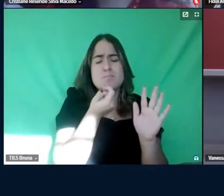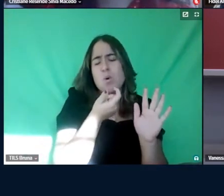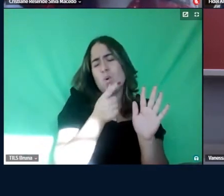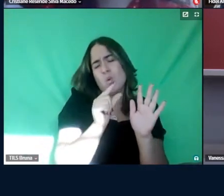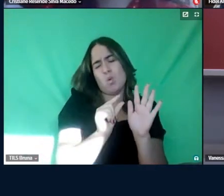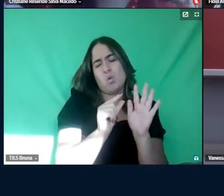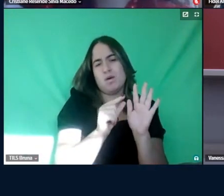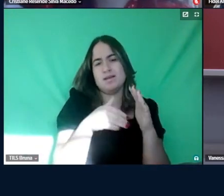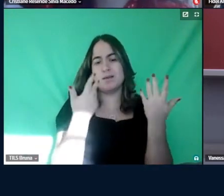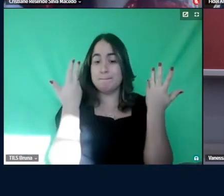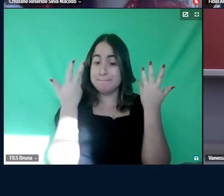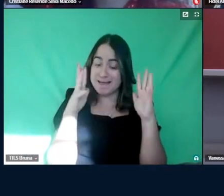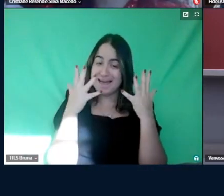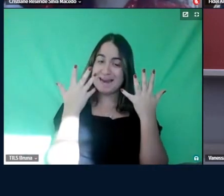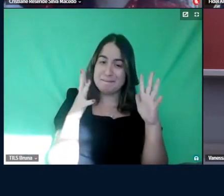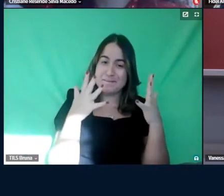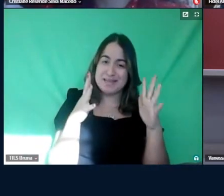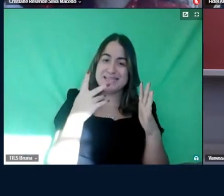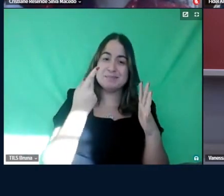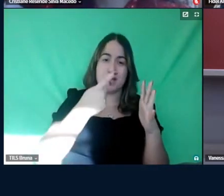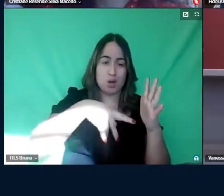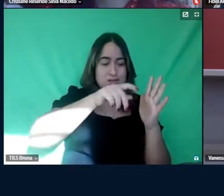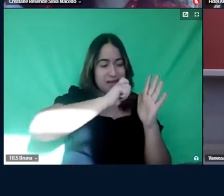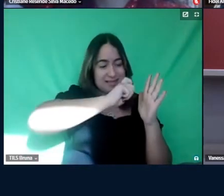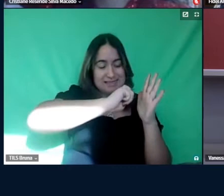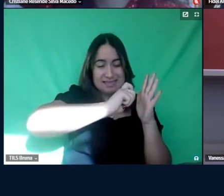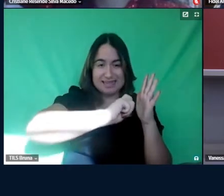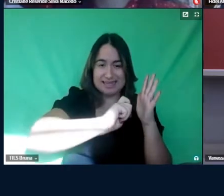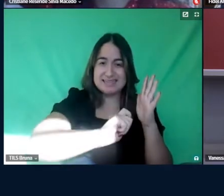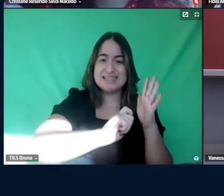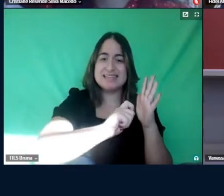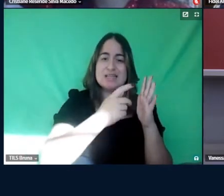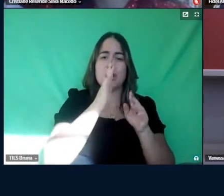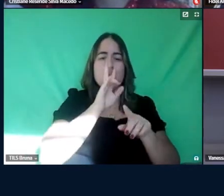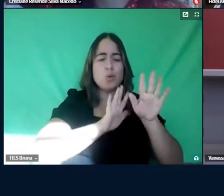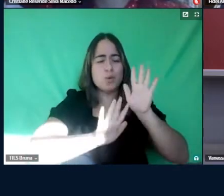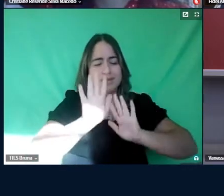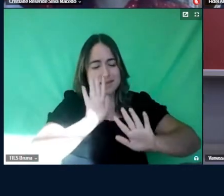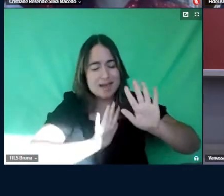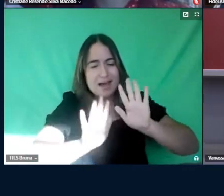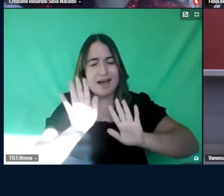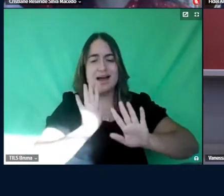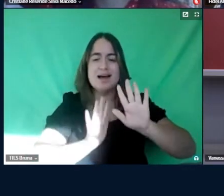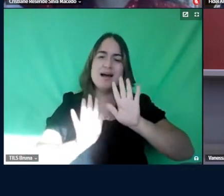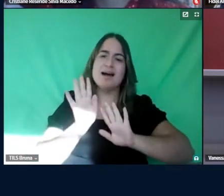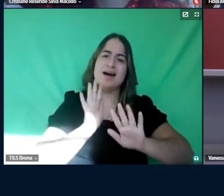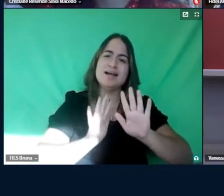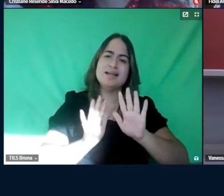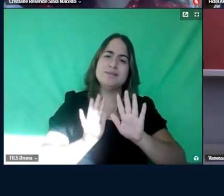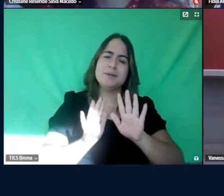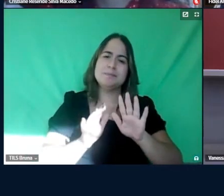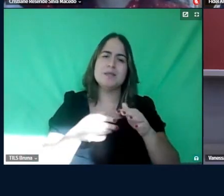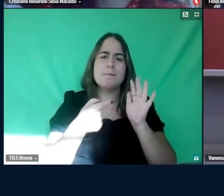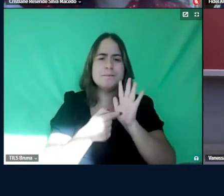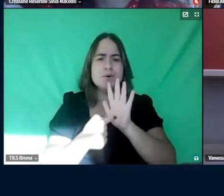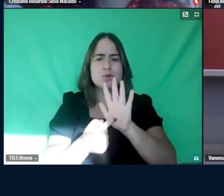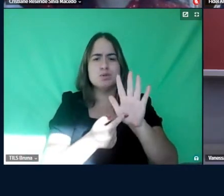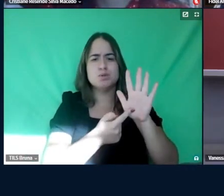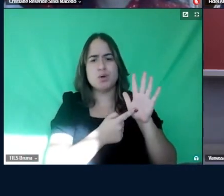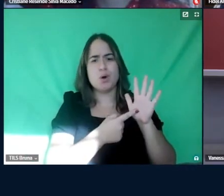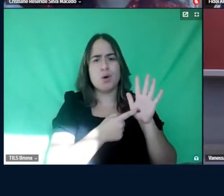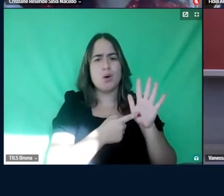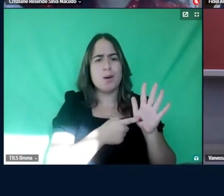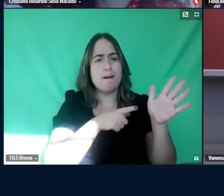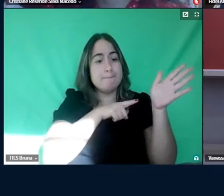então, parabéns, Cris, pela tua escrita, pelo cuidado, né? Assim, mostrou mesmo uma